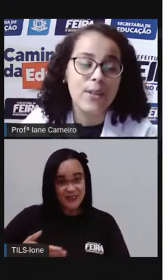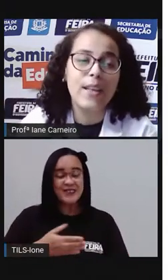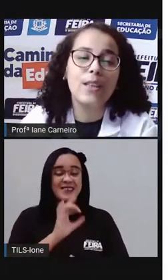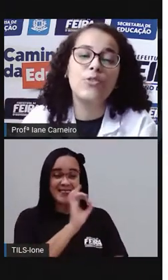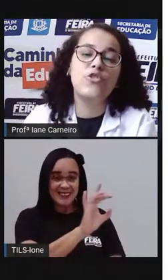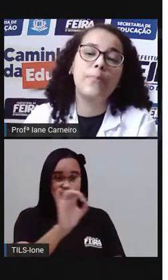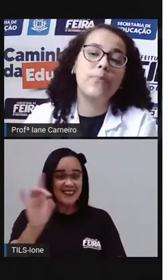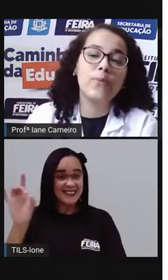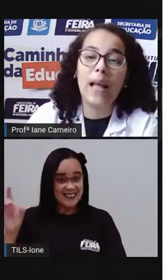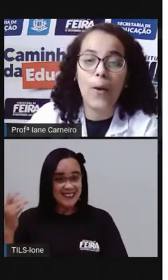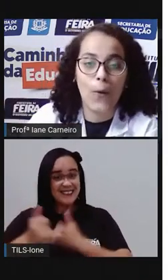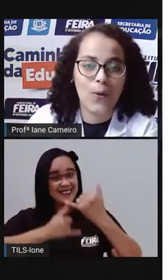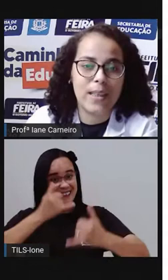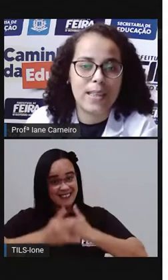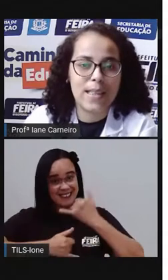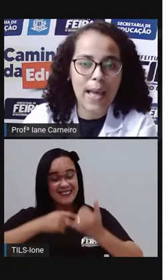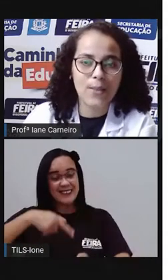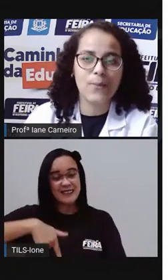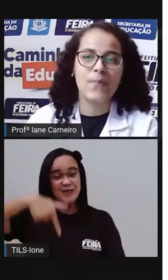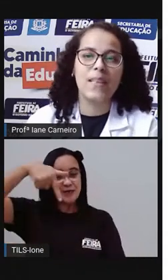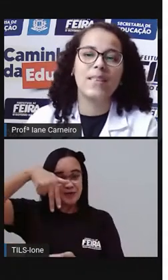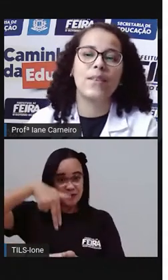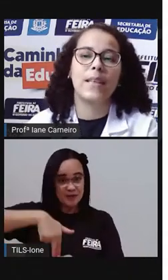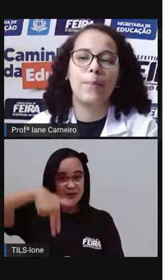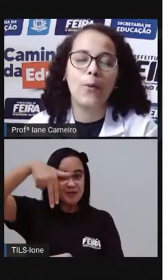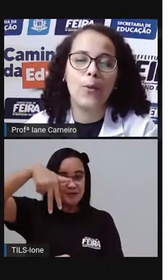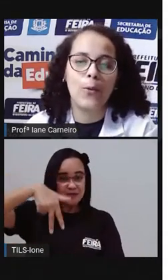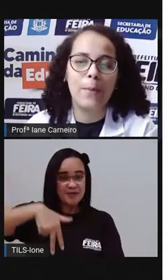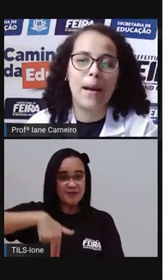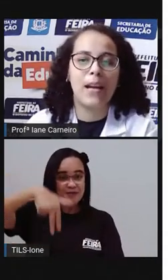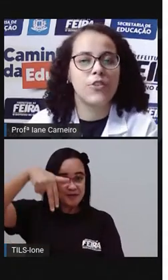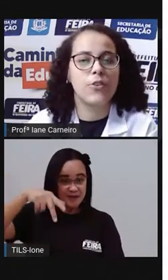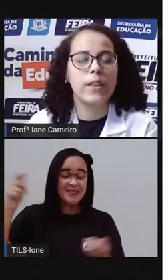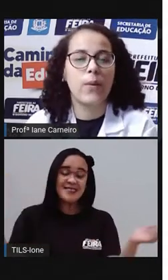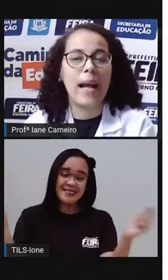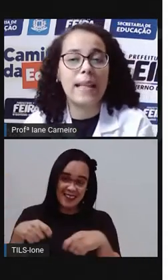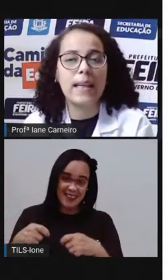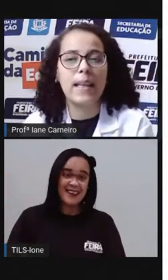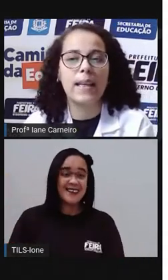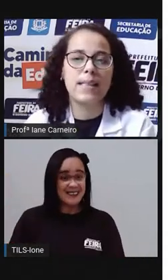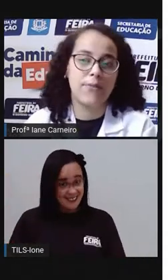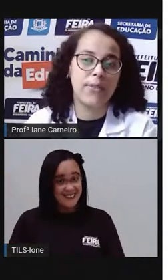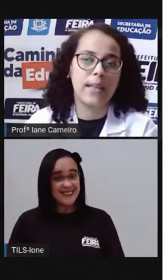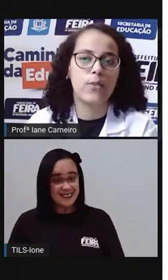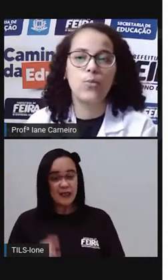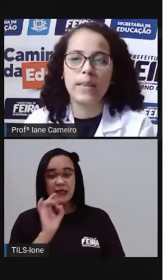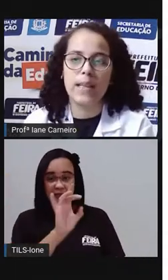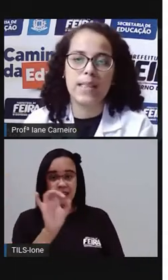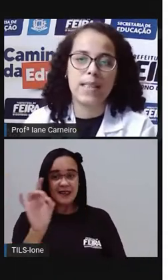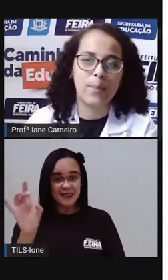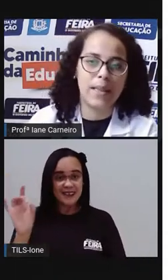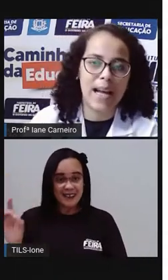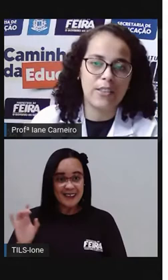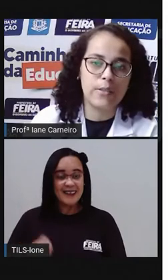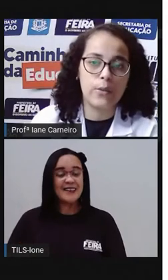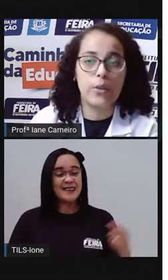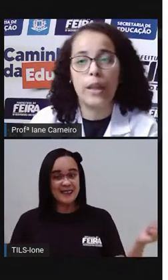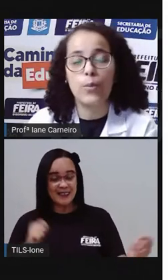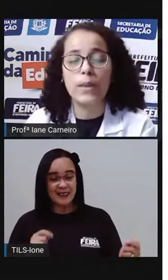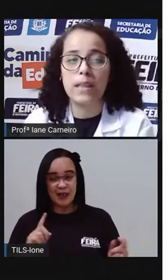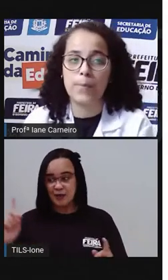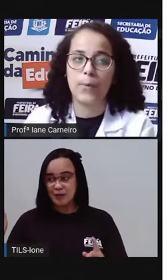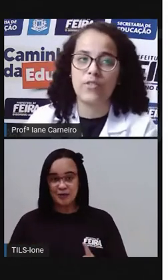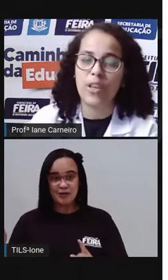brincando de pular corda, certo? Então, aqui a Pró colocou a imagem, então cada criança fica numa das extremidades,